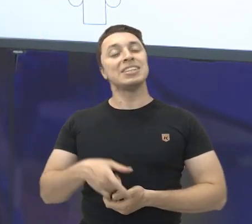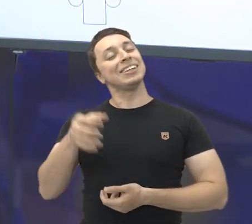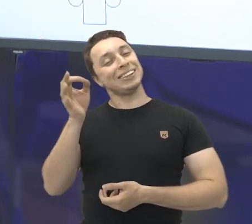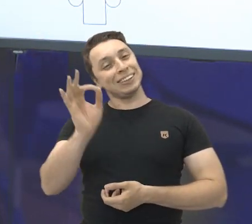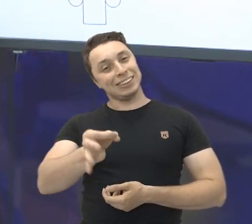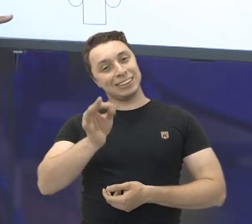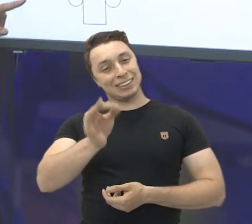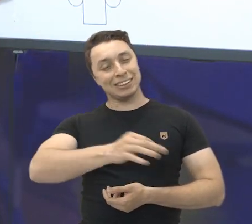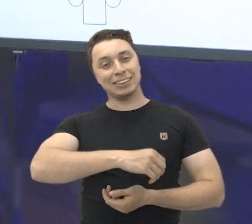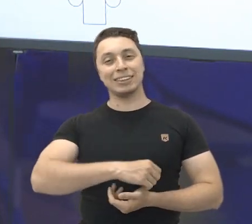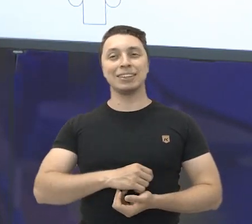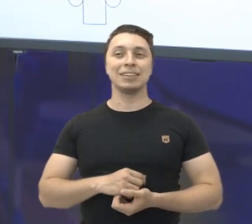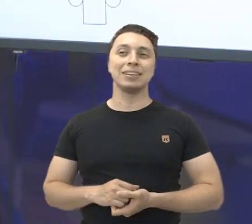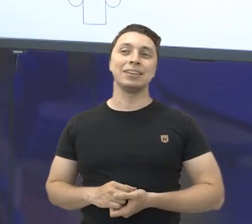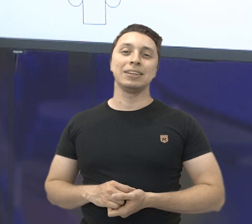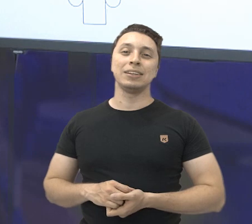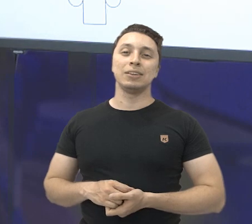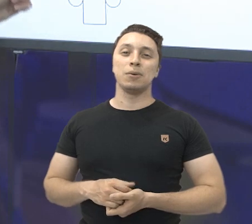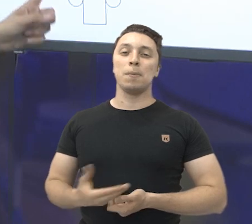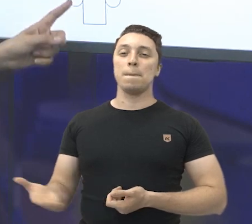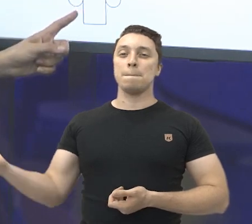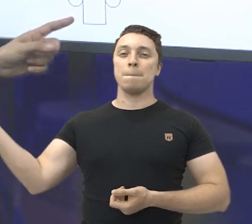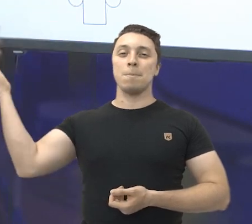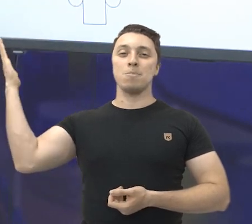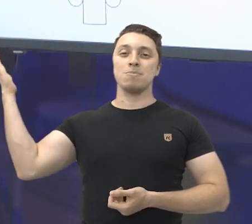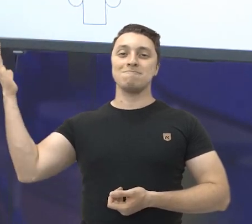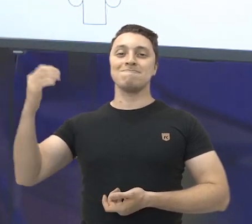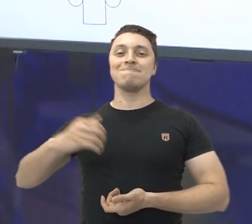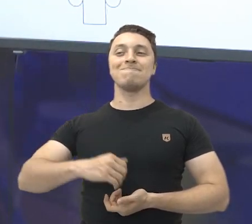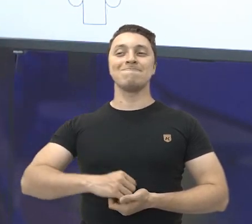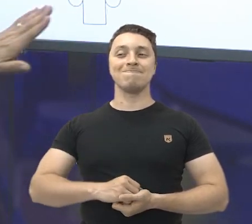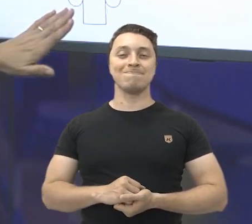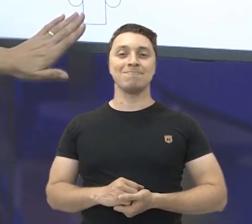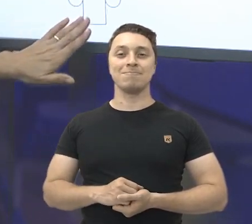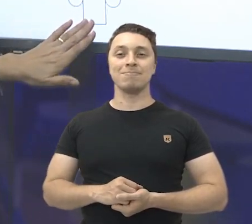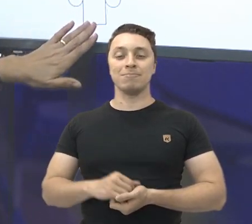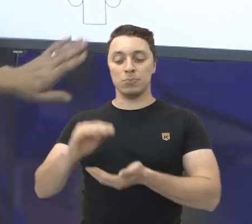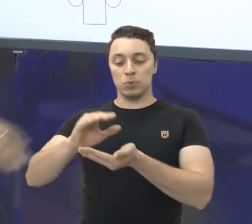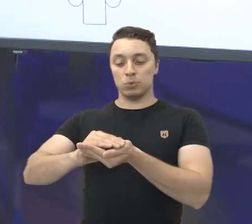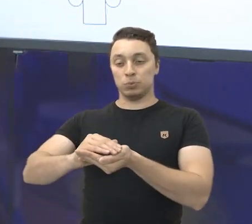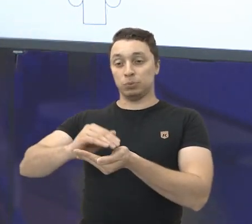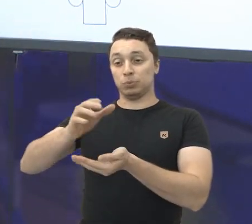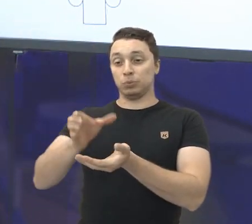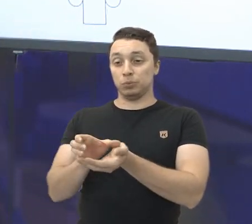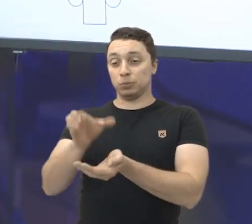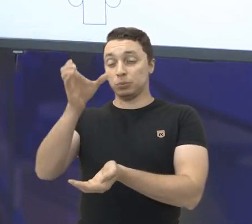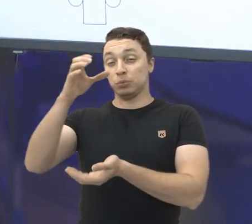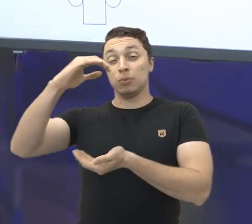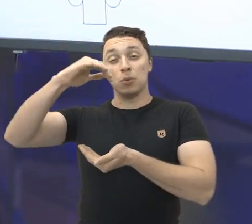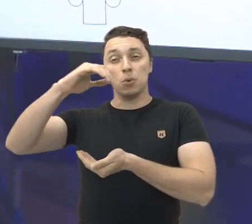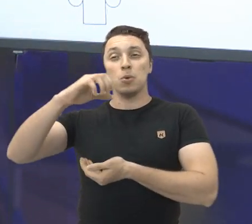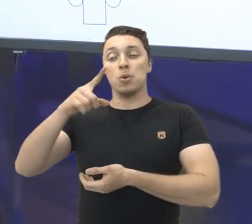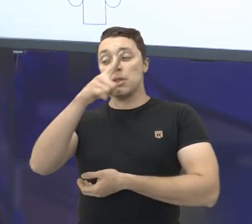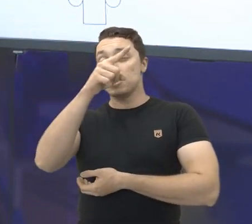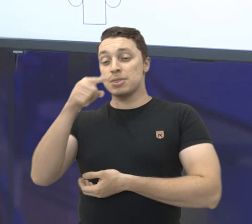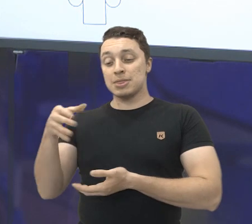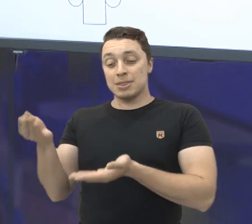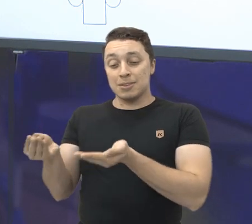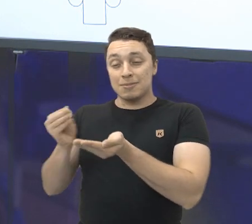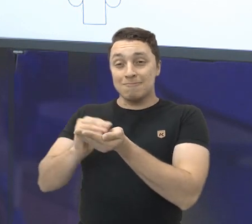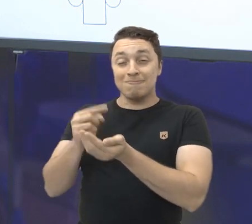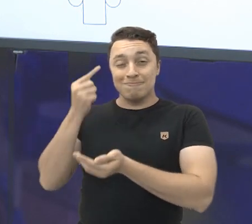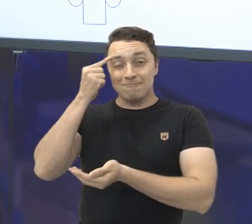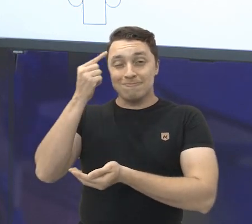Exatamente. Então, veja. É o cilindro e a sua planificação. Temos o nome